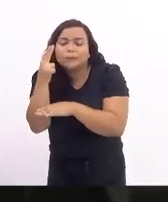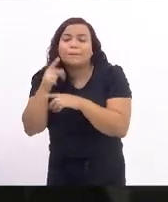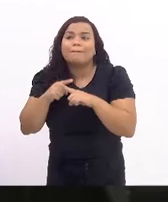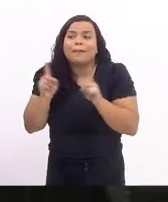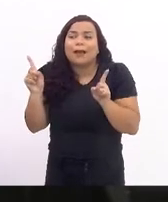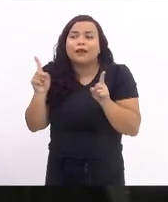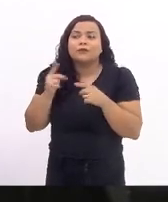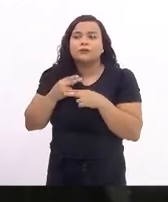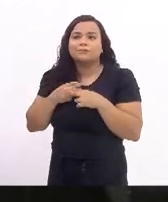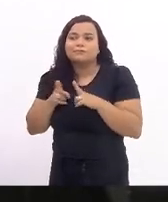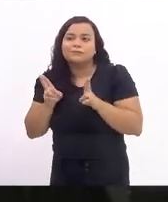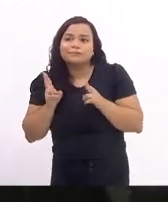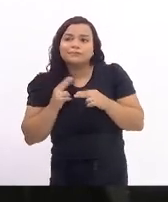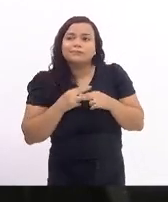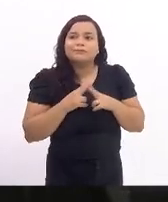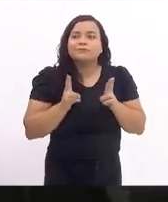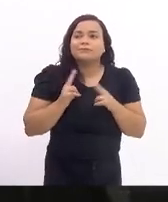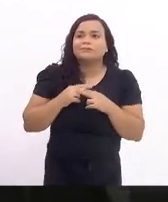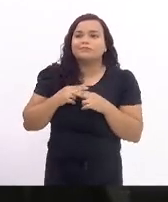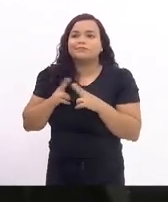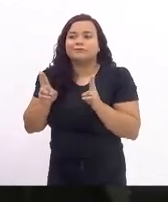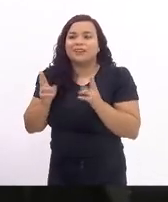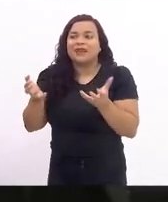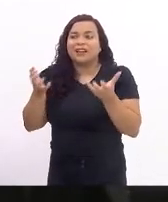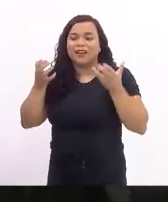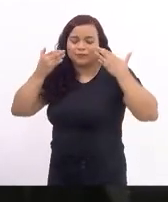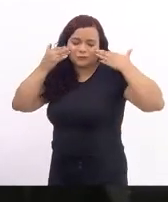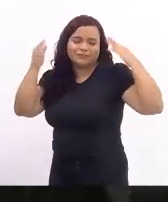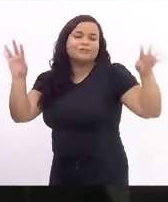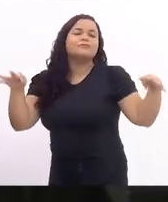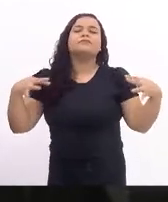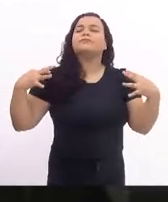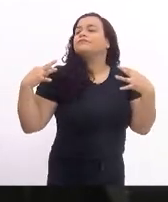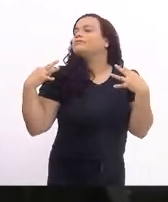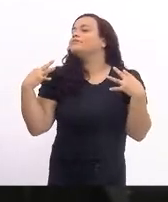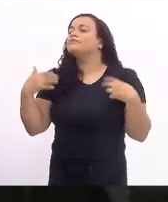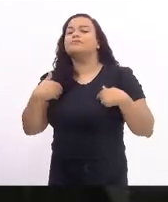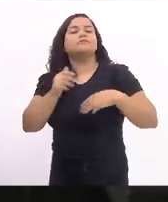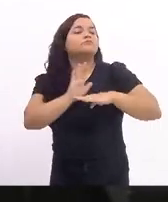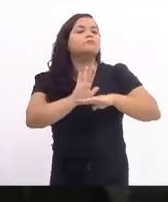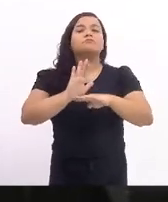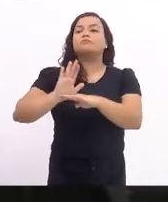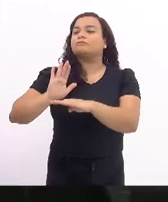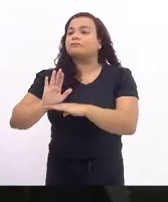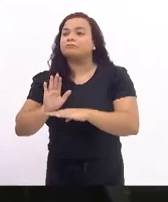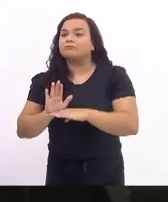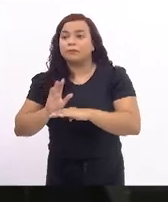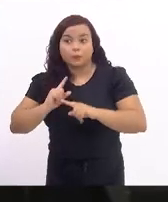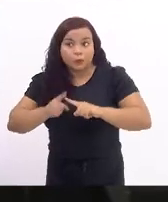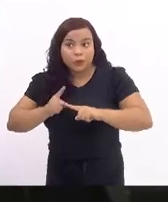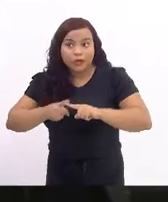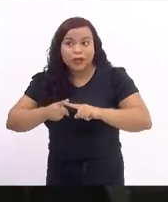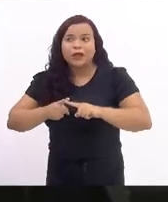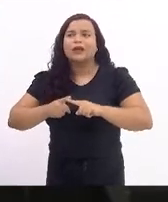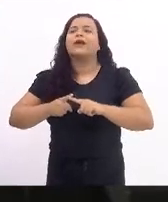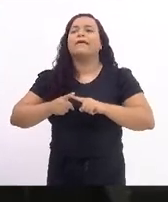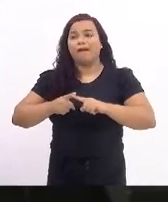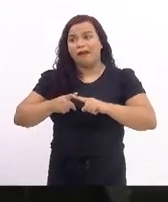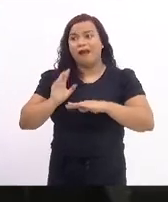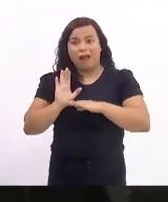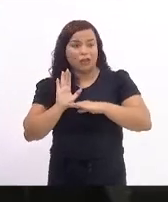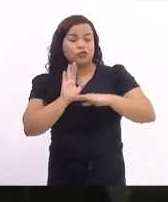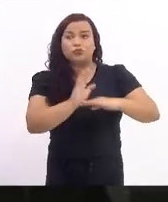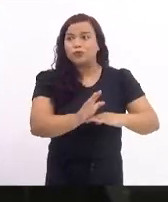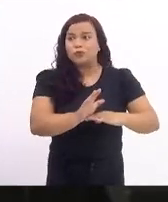aparecer, porque, muitas vezes, ajuda quem não atrapalha.